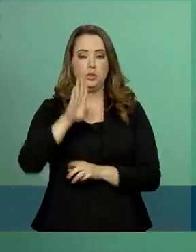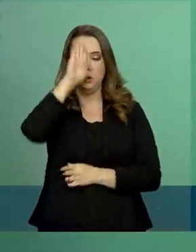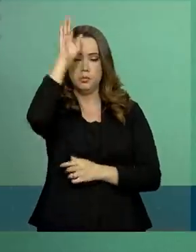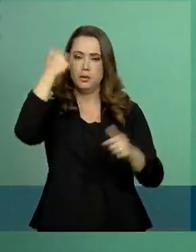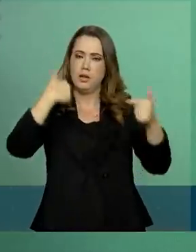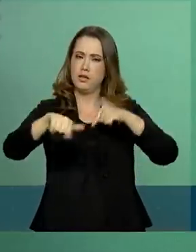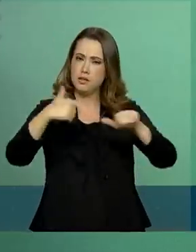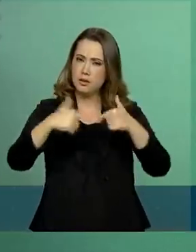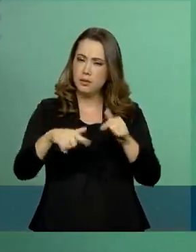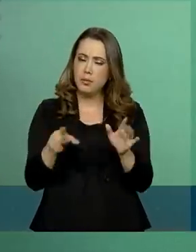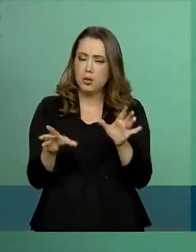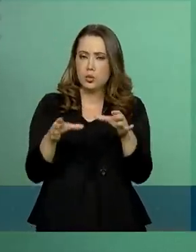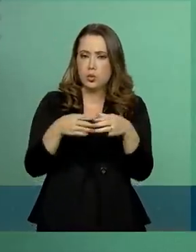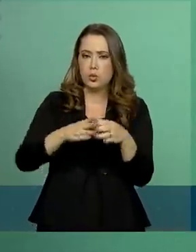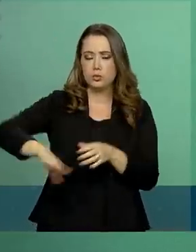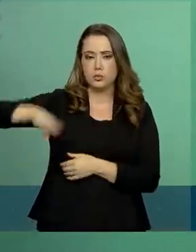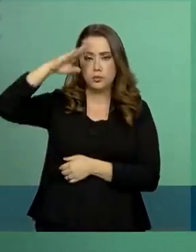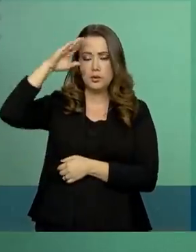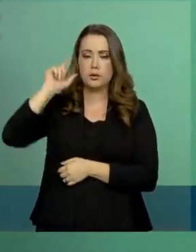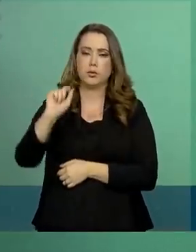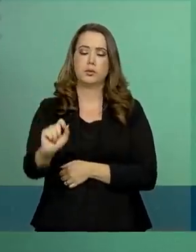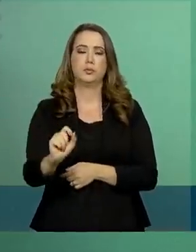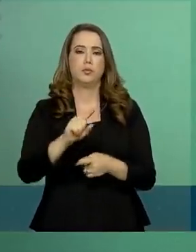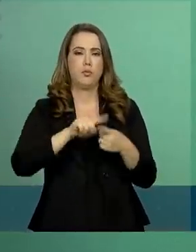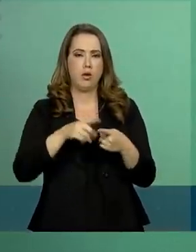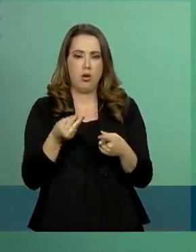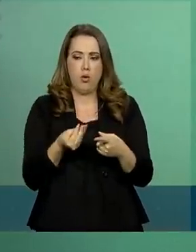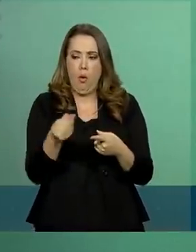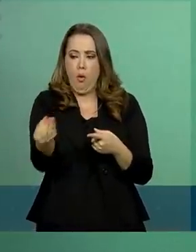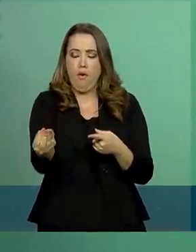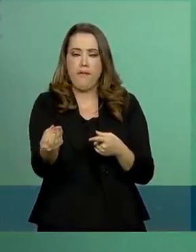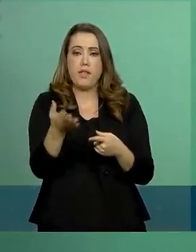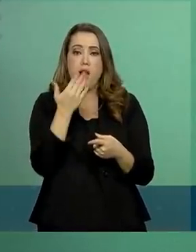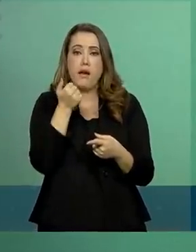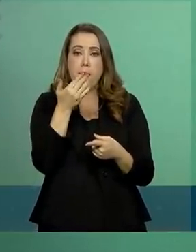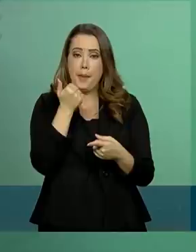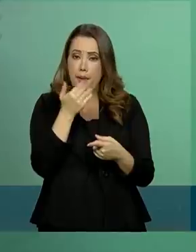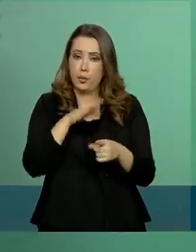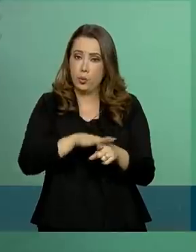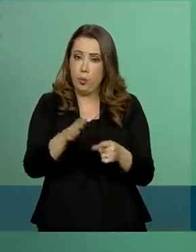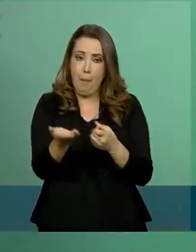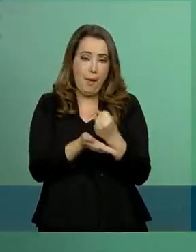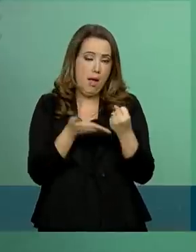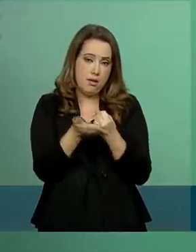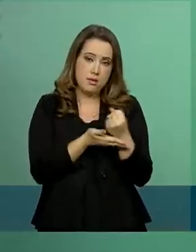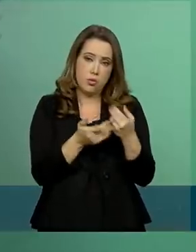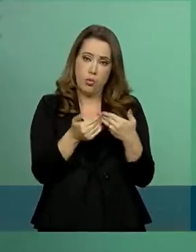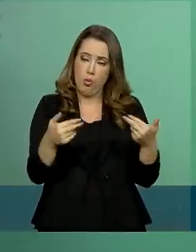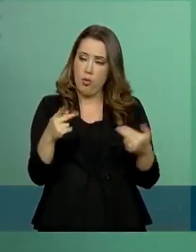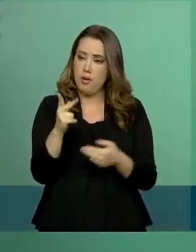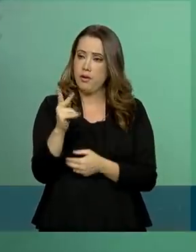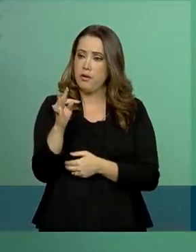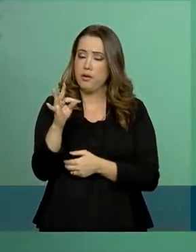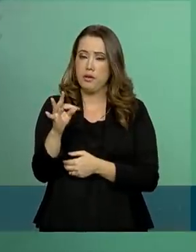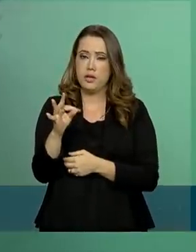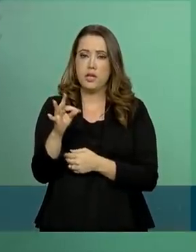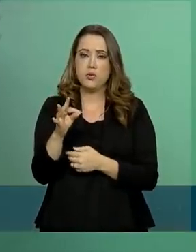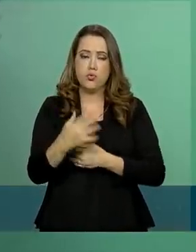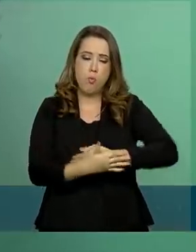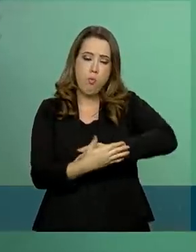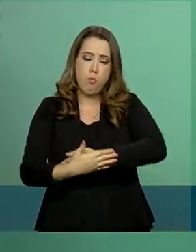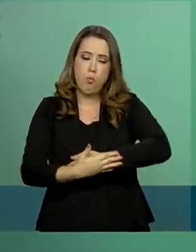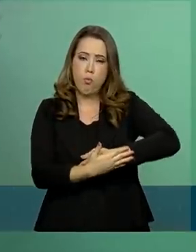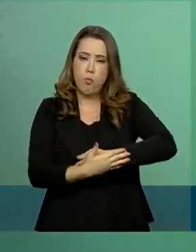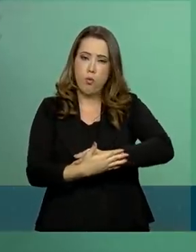executadas pelos militares foram a distribuição de cestas básicas e kits, com roupas de recém-nascidos,